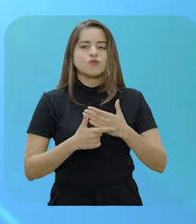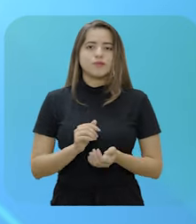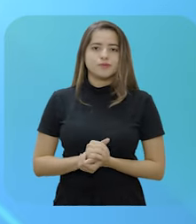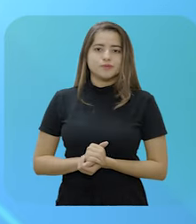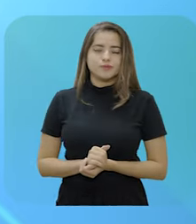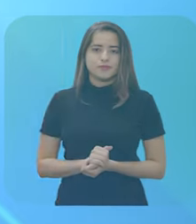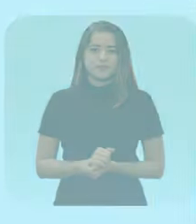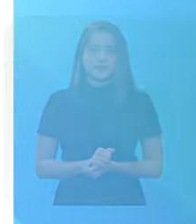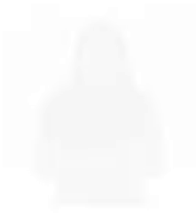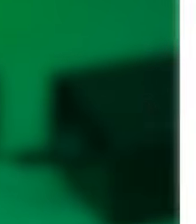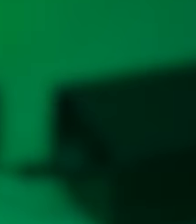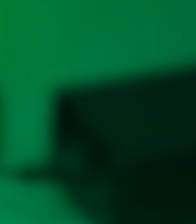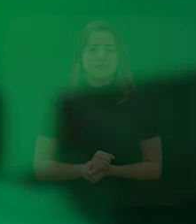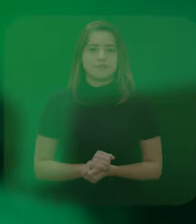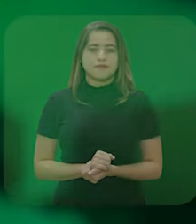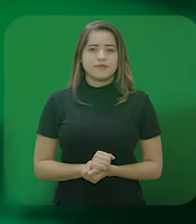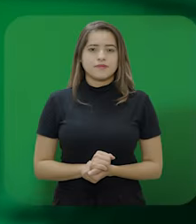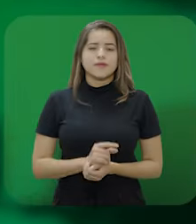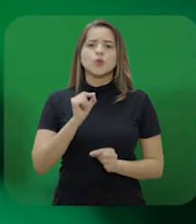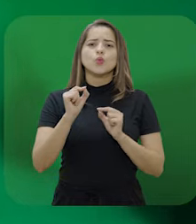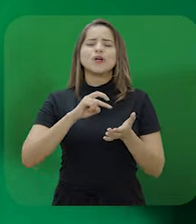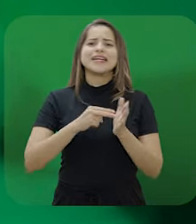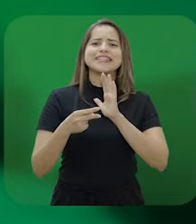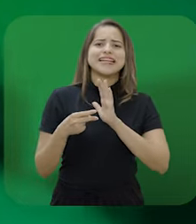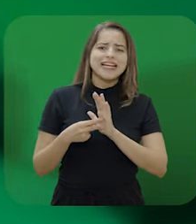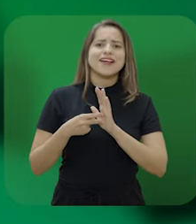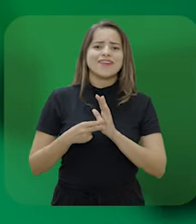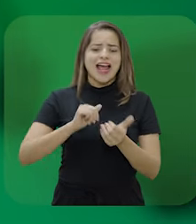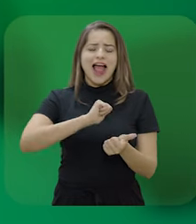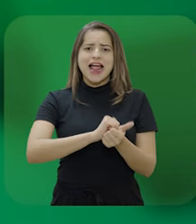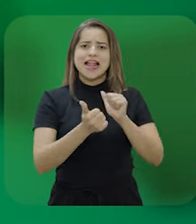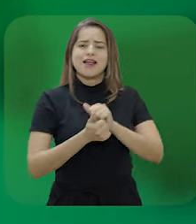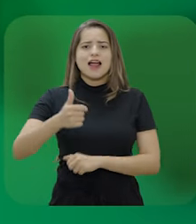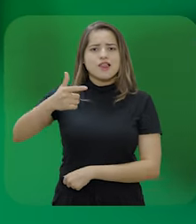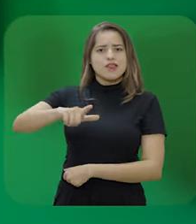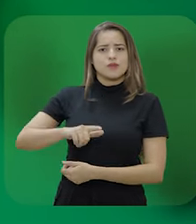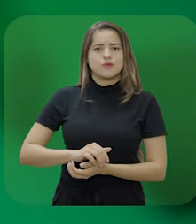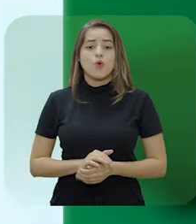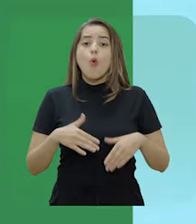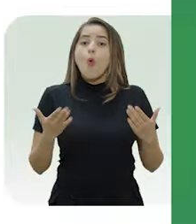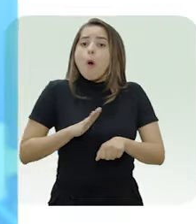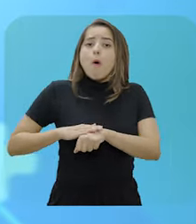em outra função. O que é readaptação? Em que situação pode ser aplicada?